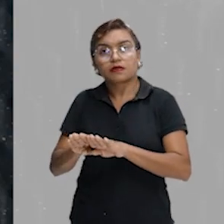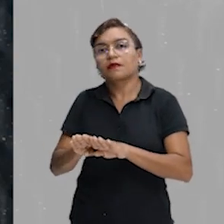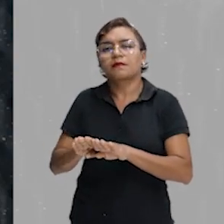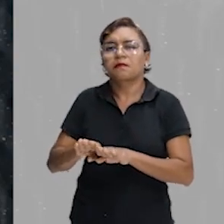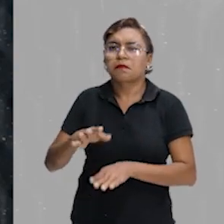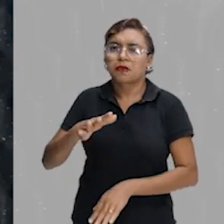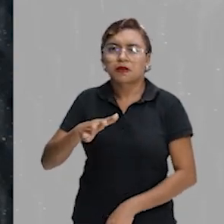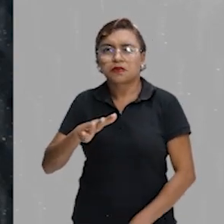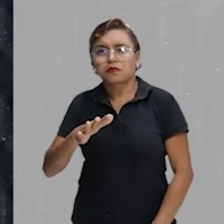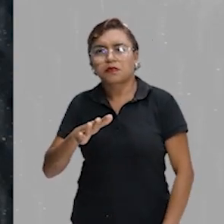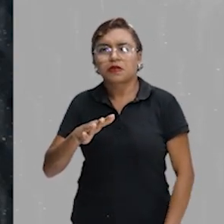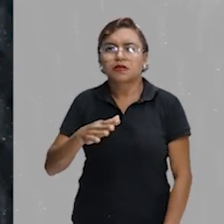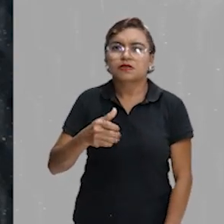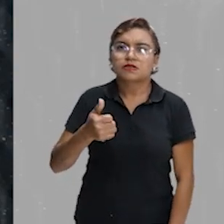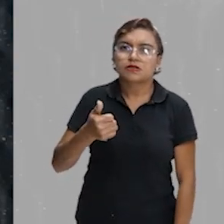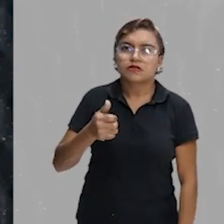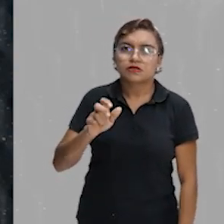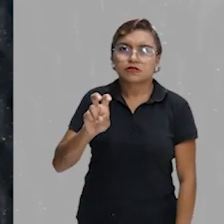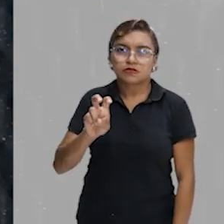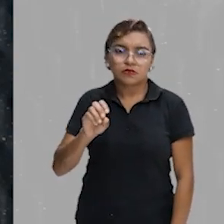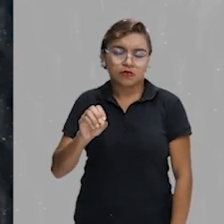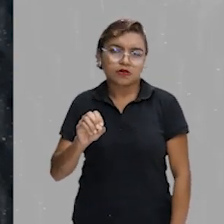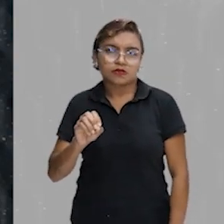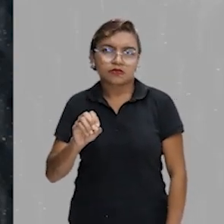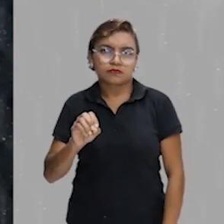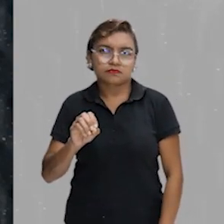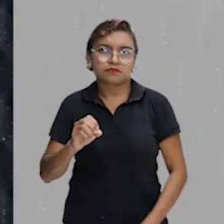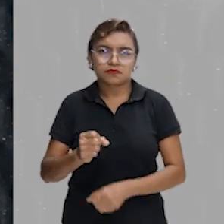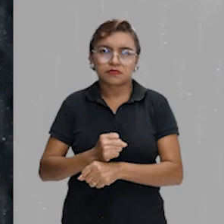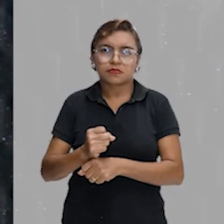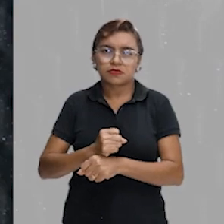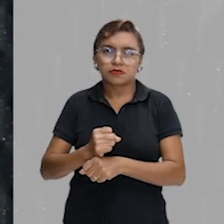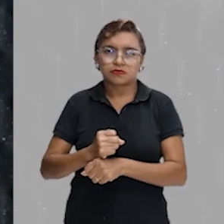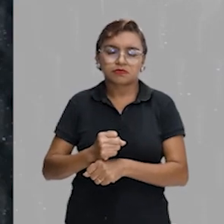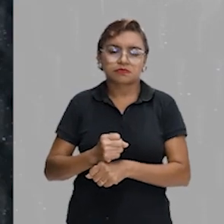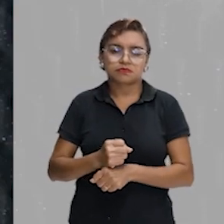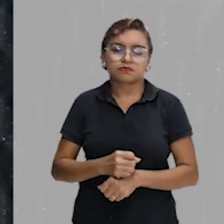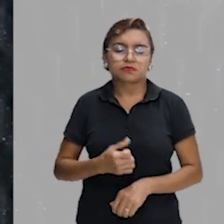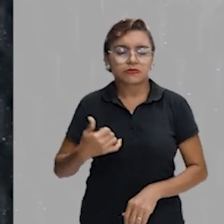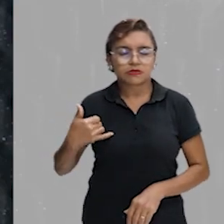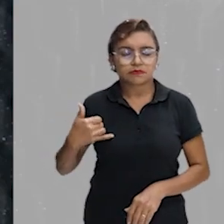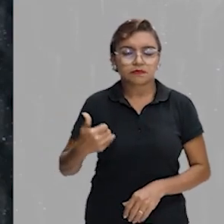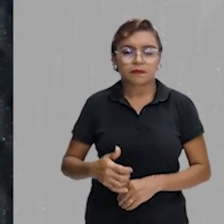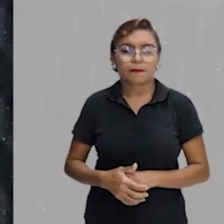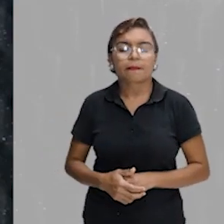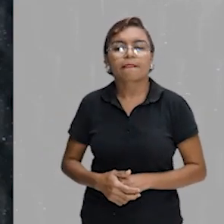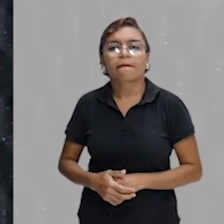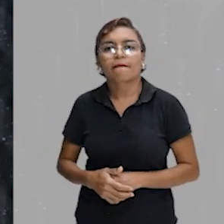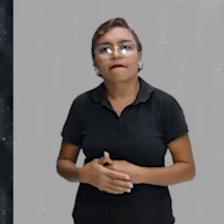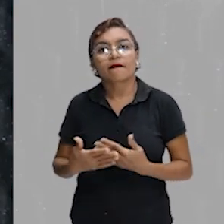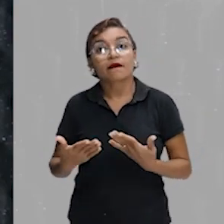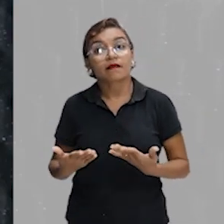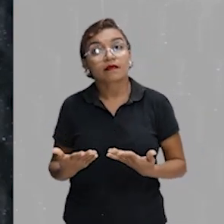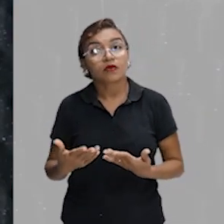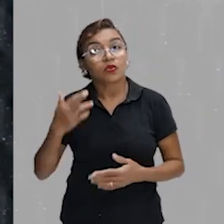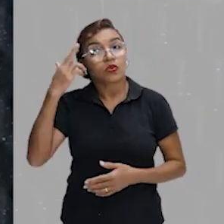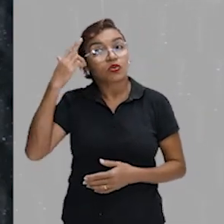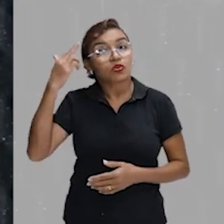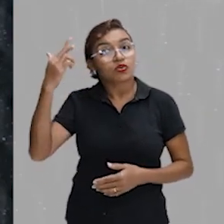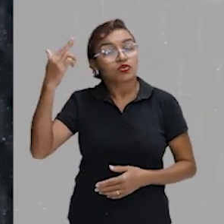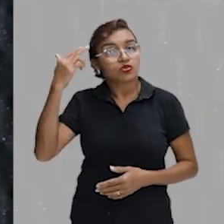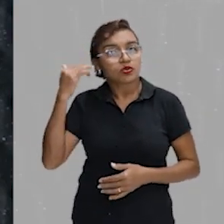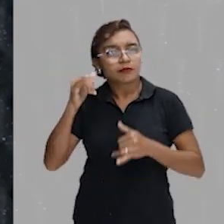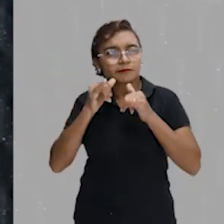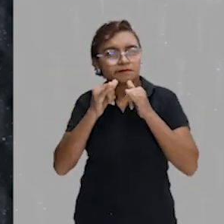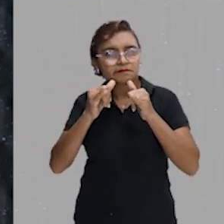na faixa entre 150 e 200 anos. Bem, essa história que